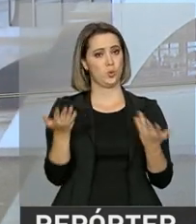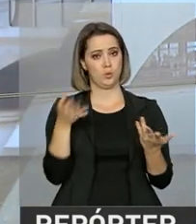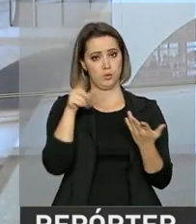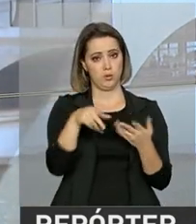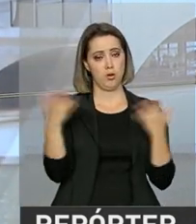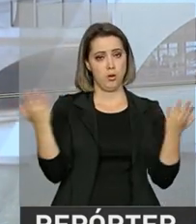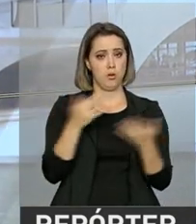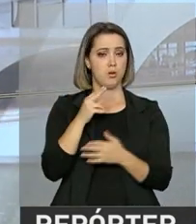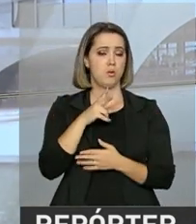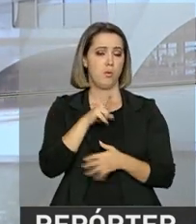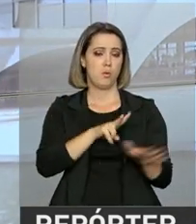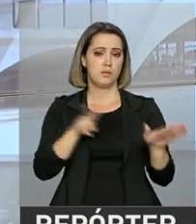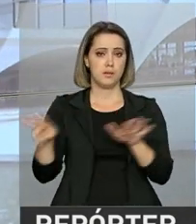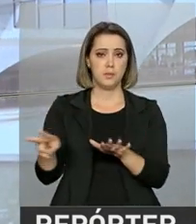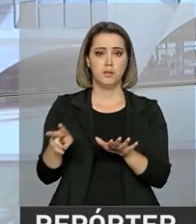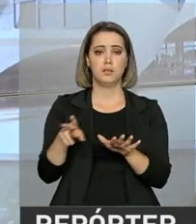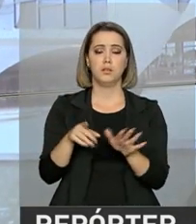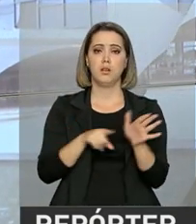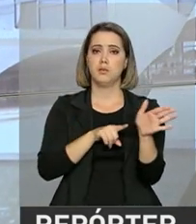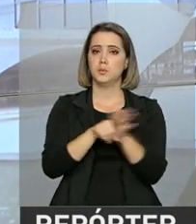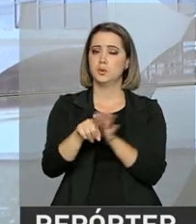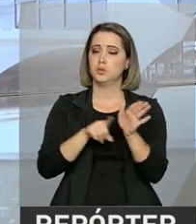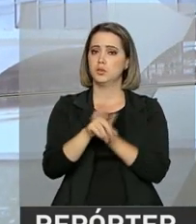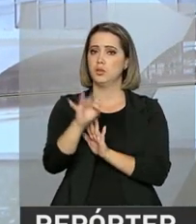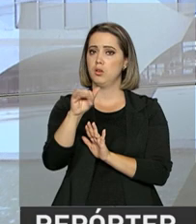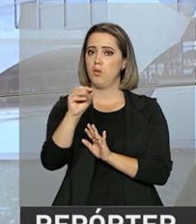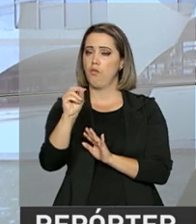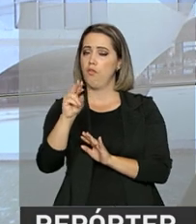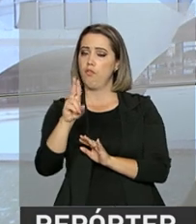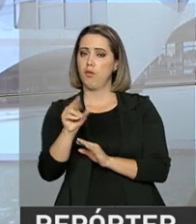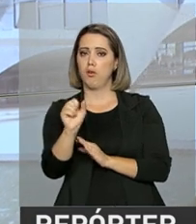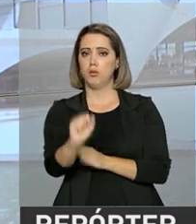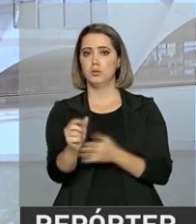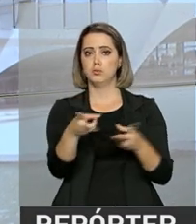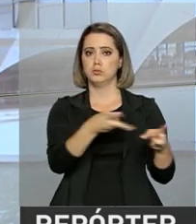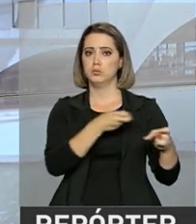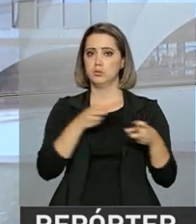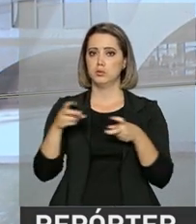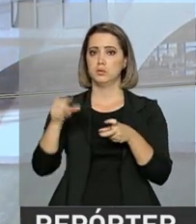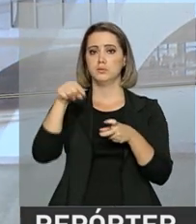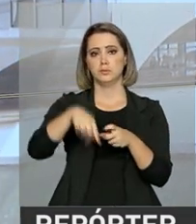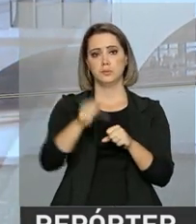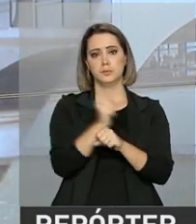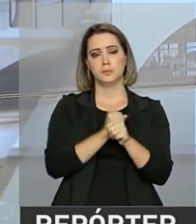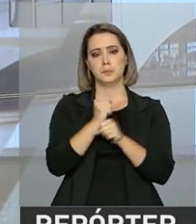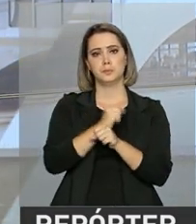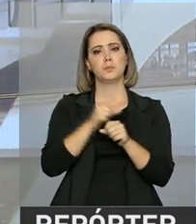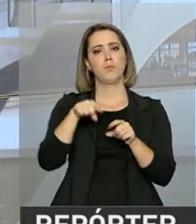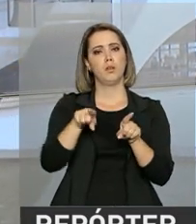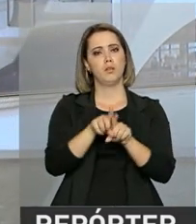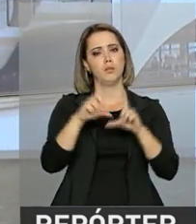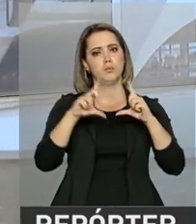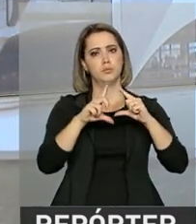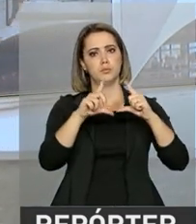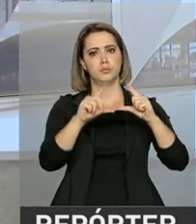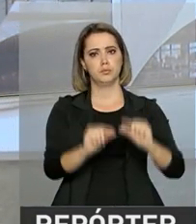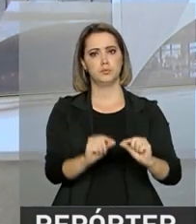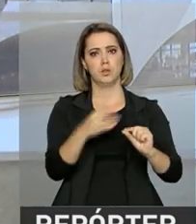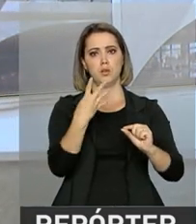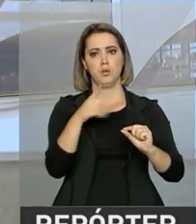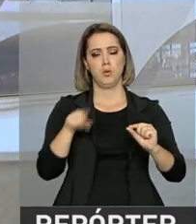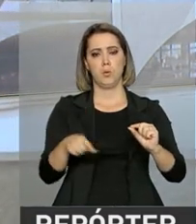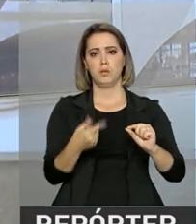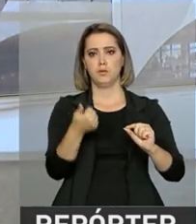Fox com expectativas dos analistas e investidores. A estimativa de inflação para este ano também caiu, passou de 4